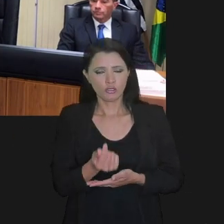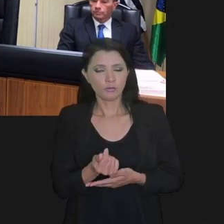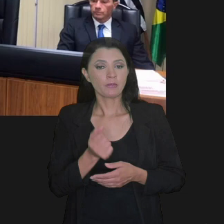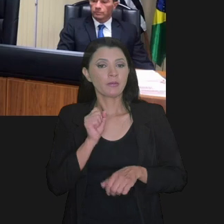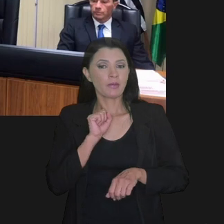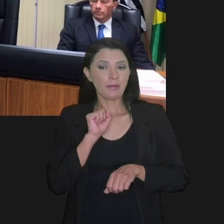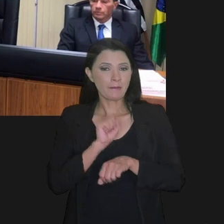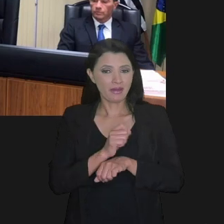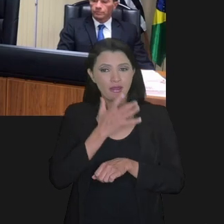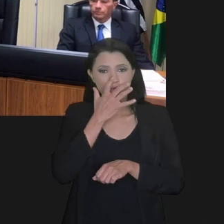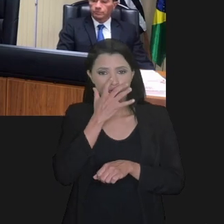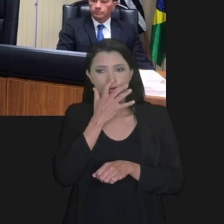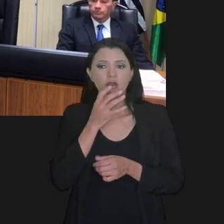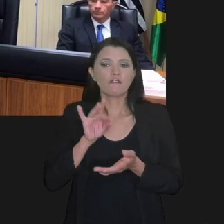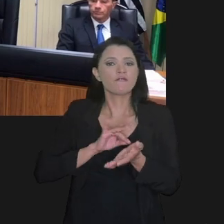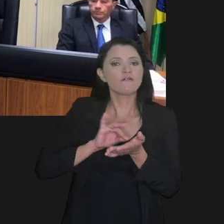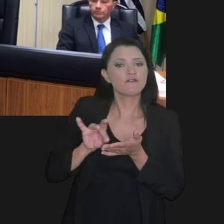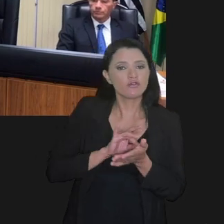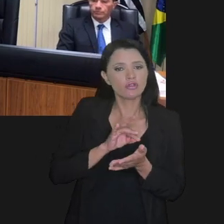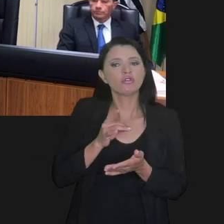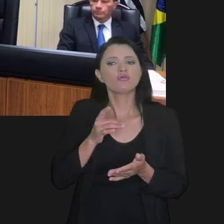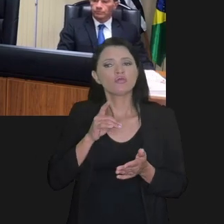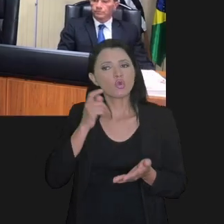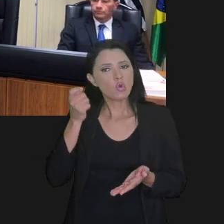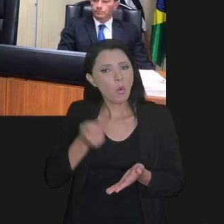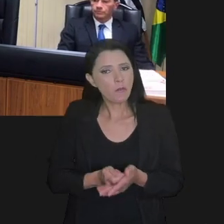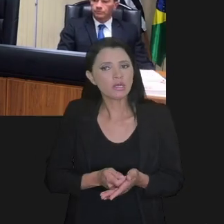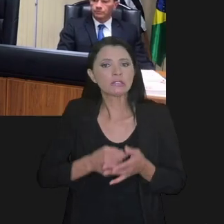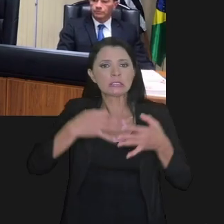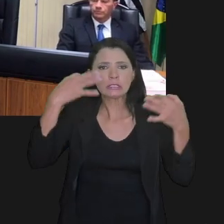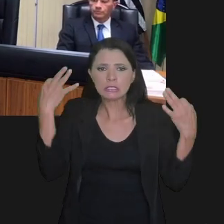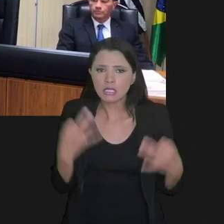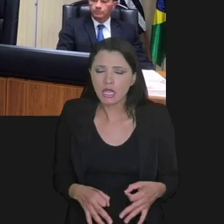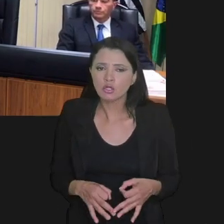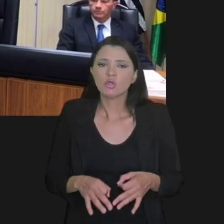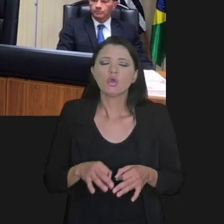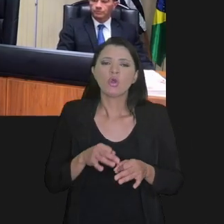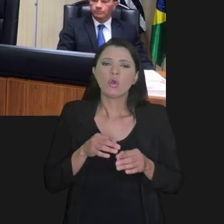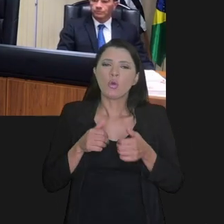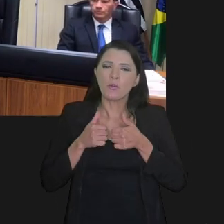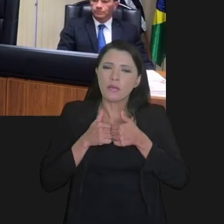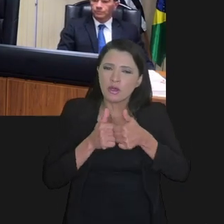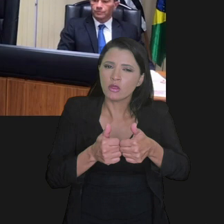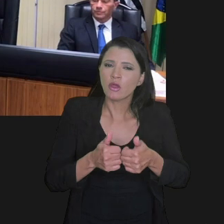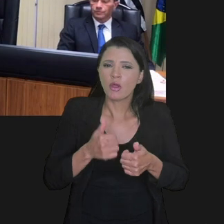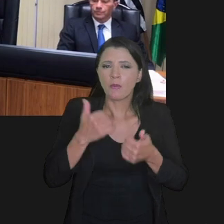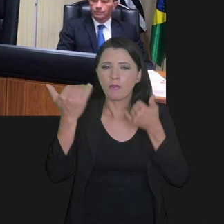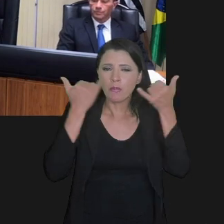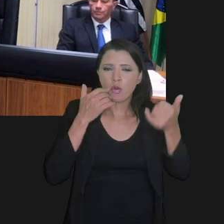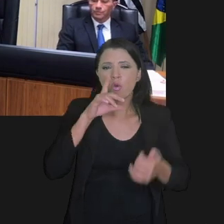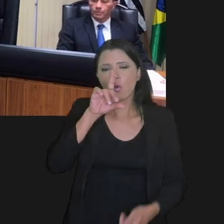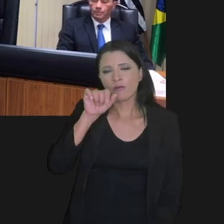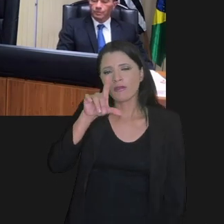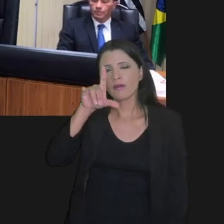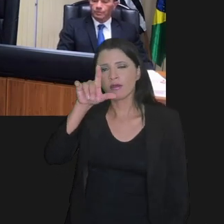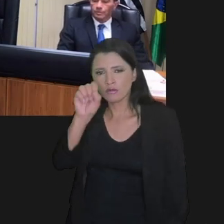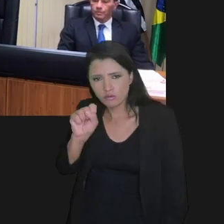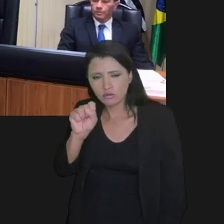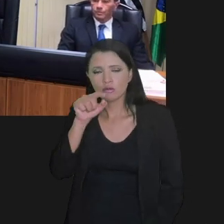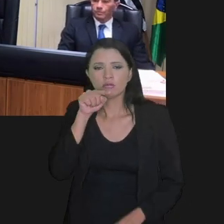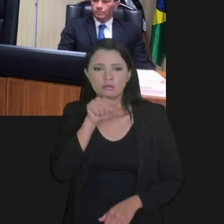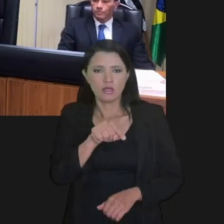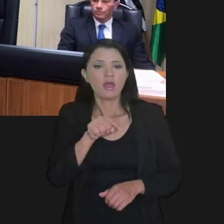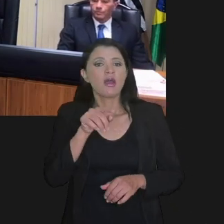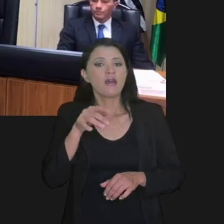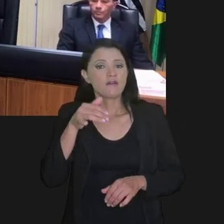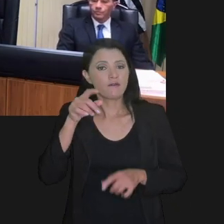Então, parar de enxugar gelo e fazer uma cobrança eficiente, direcionada por dados. A Fazenda Nacional, a administração